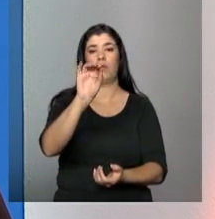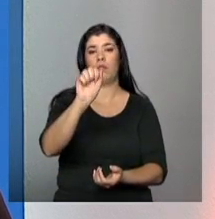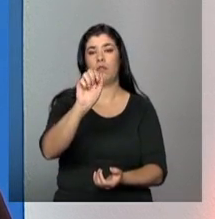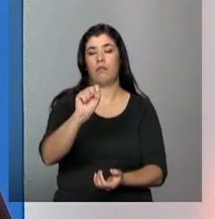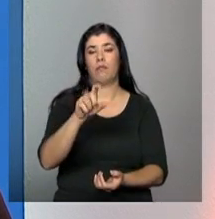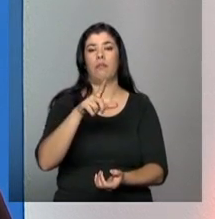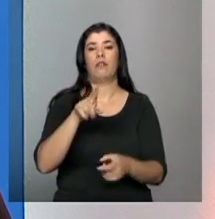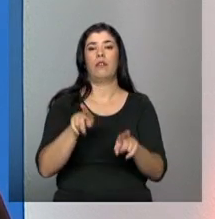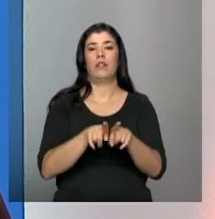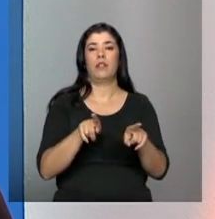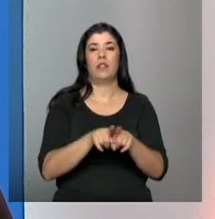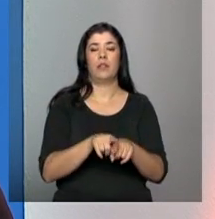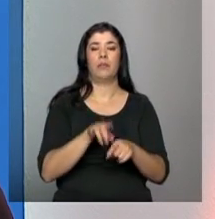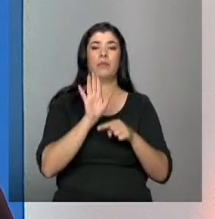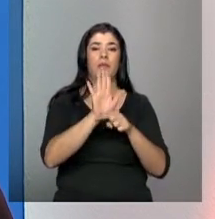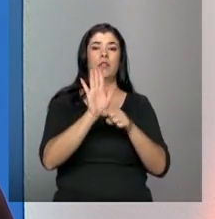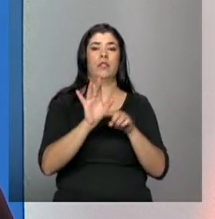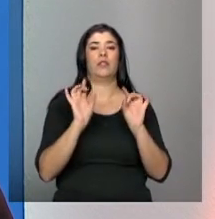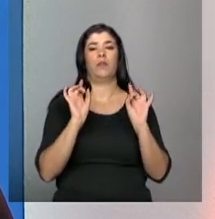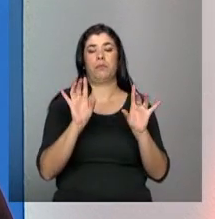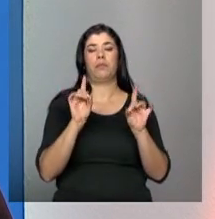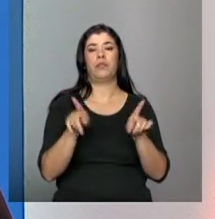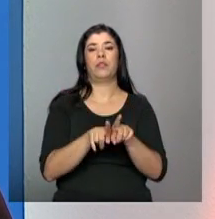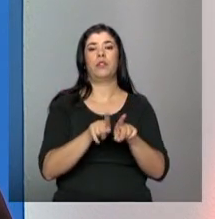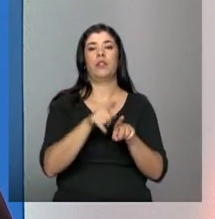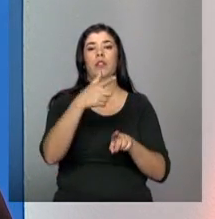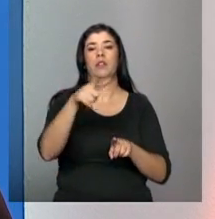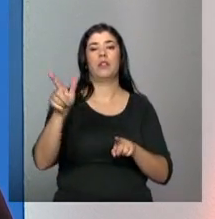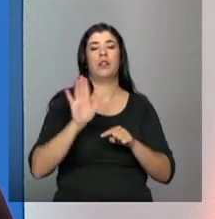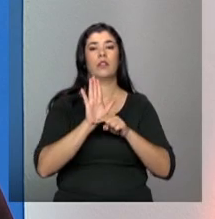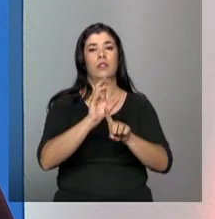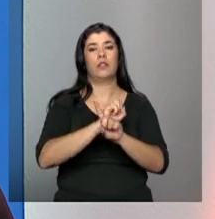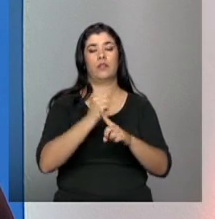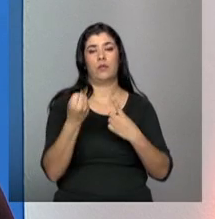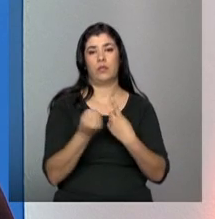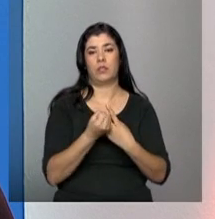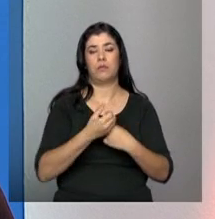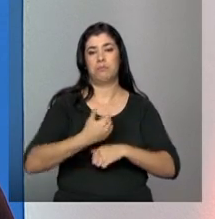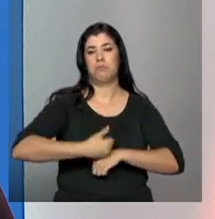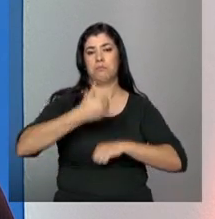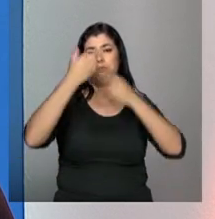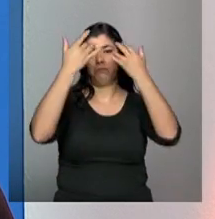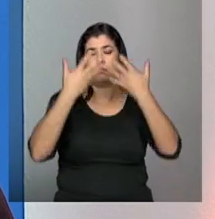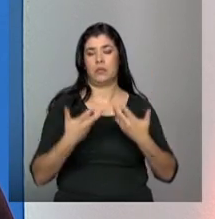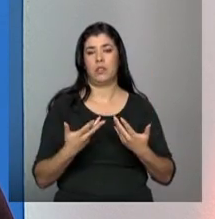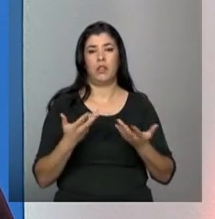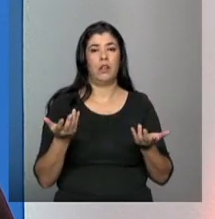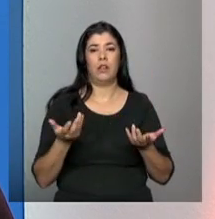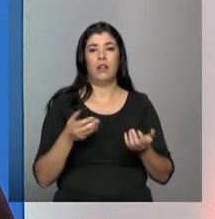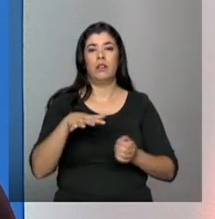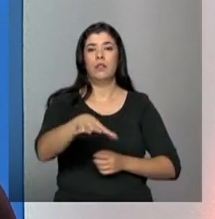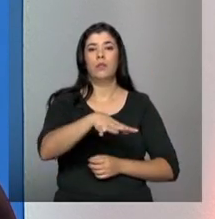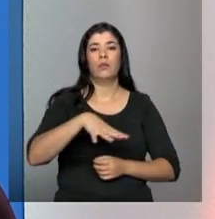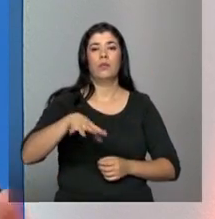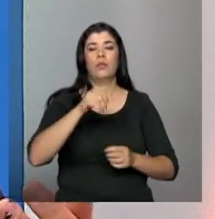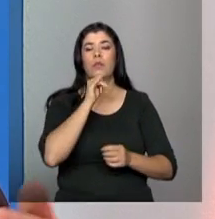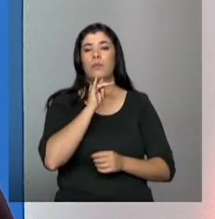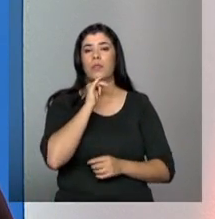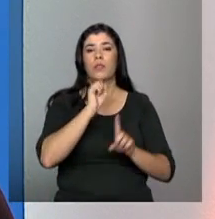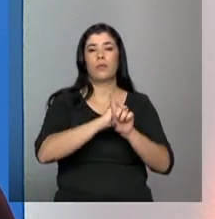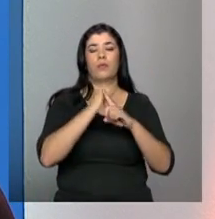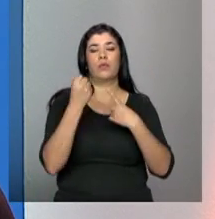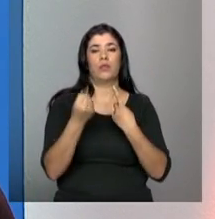Centro de Referência de Assistência Social especializado em Assistência Social, melhor dizendo, enfim, nos espaços da sociedade, nas